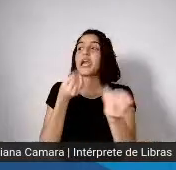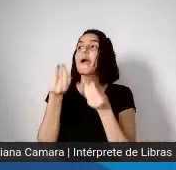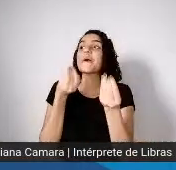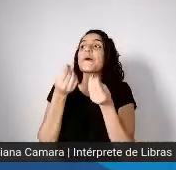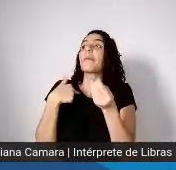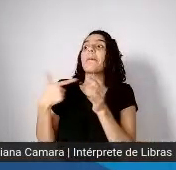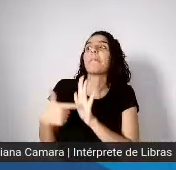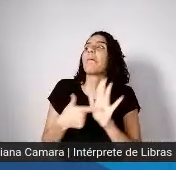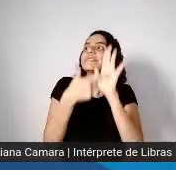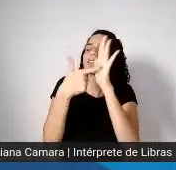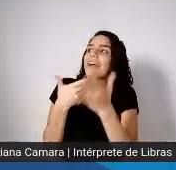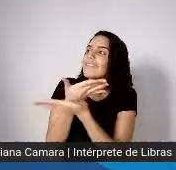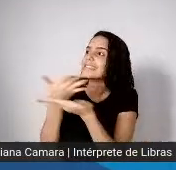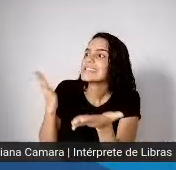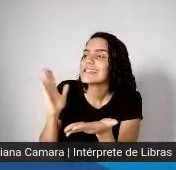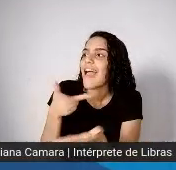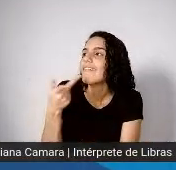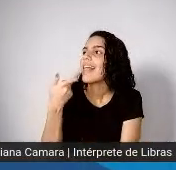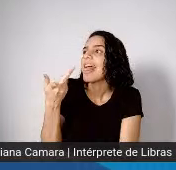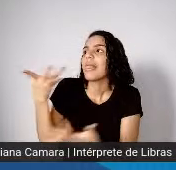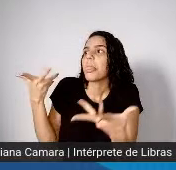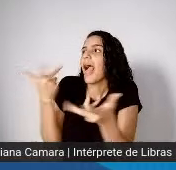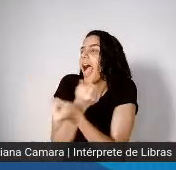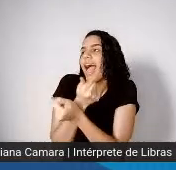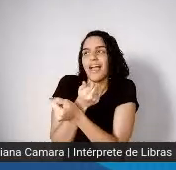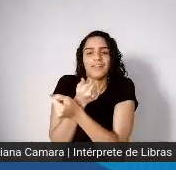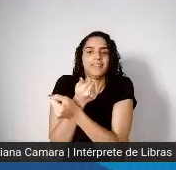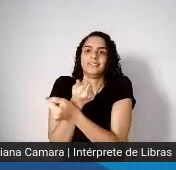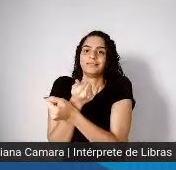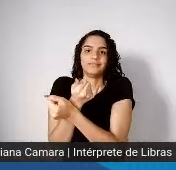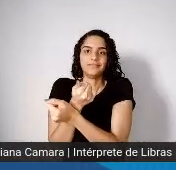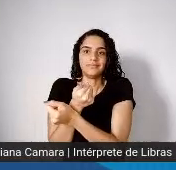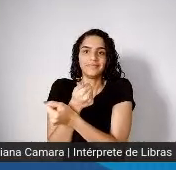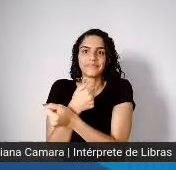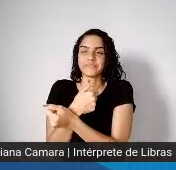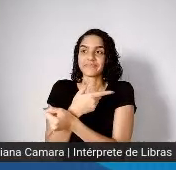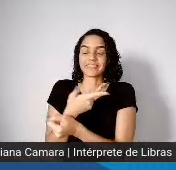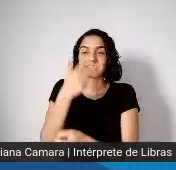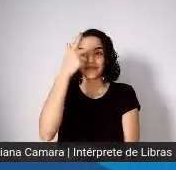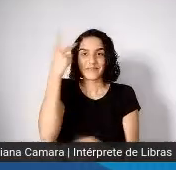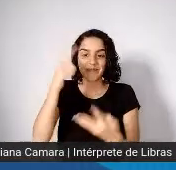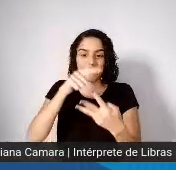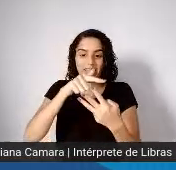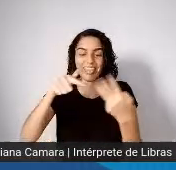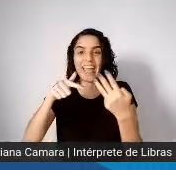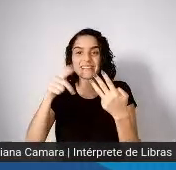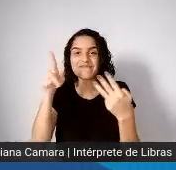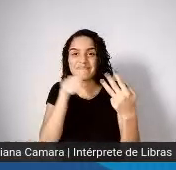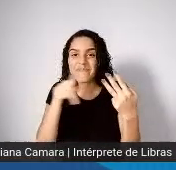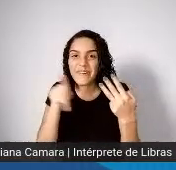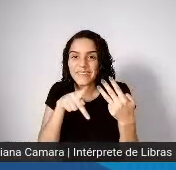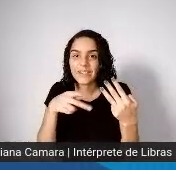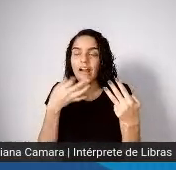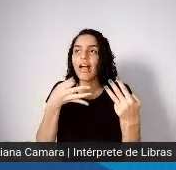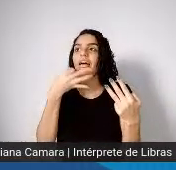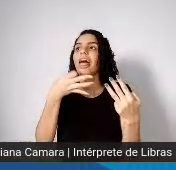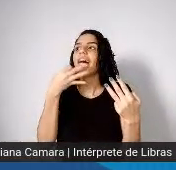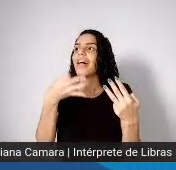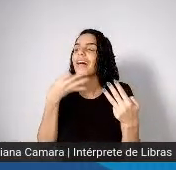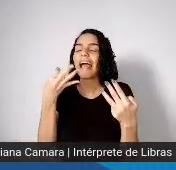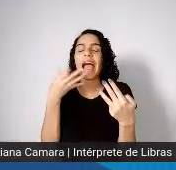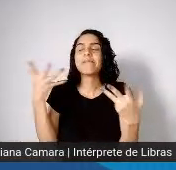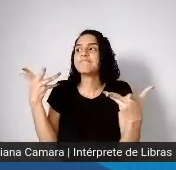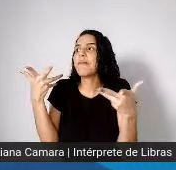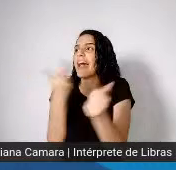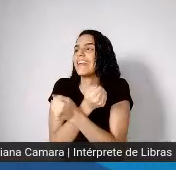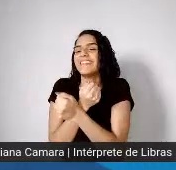eu fiquei aqui em deleite total com as colocações dos meus queridos professores, Maurício Barreto, Carlos Gadelha e